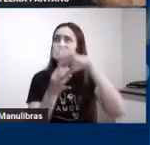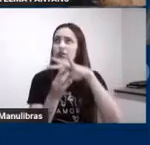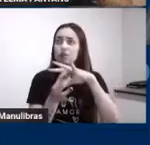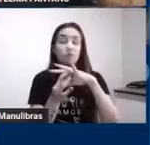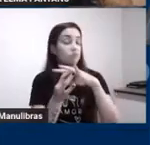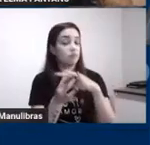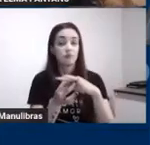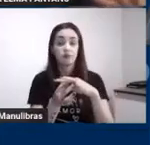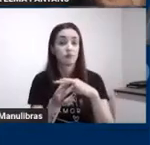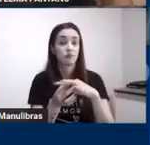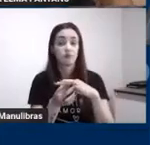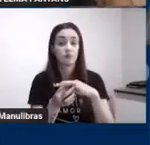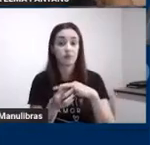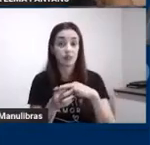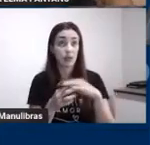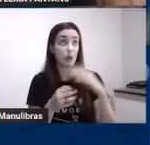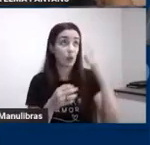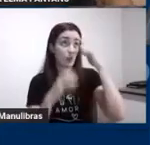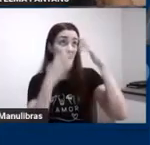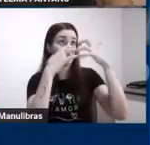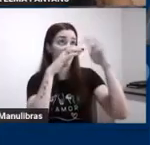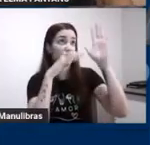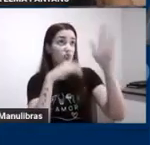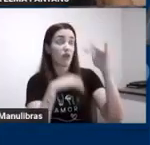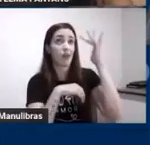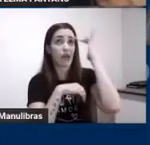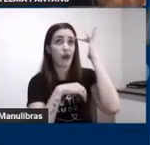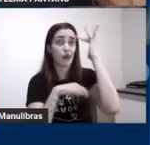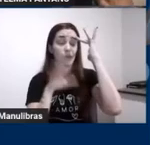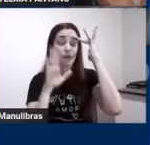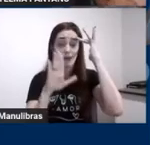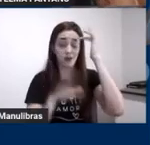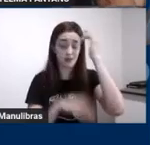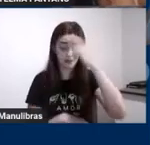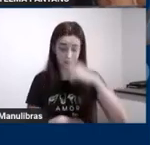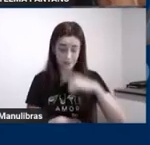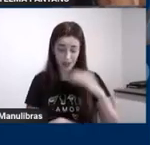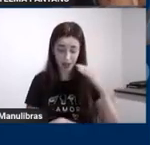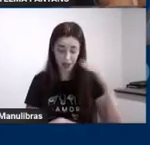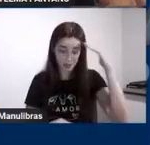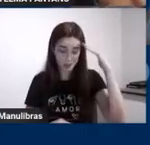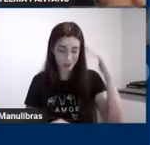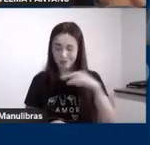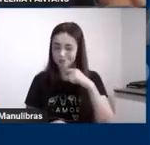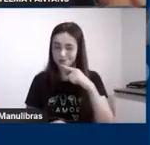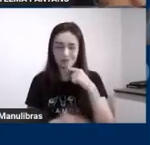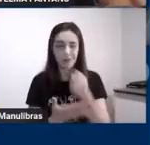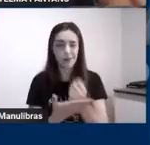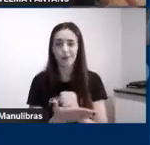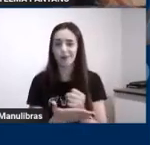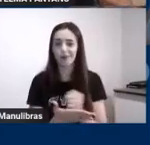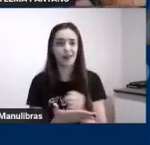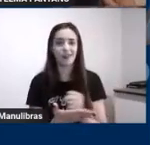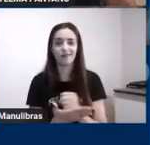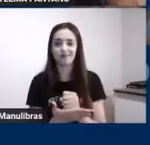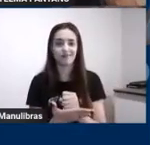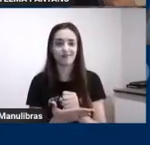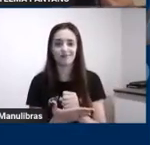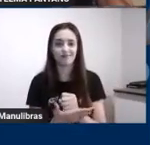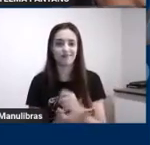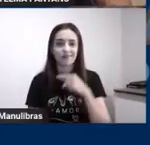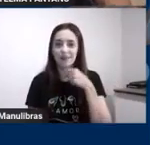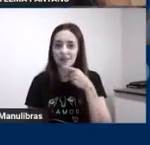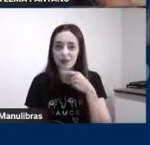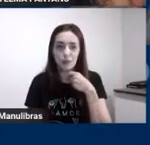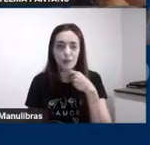organização dele e esses adultos não conseguem controlar impulso não conseguem ter